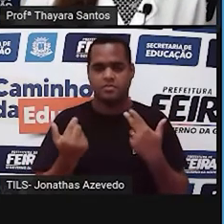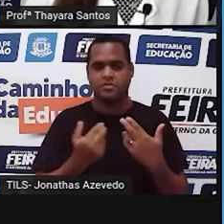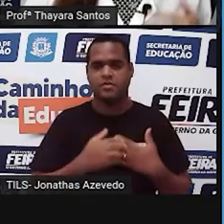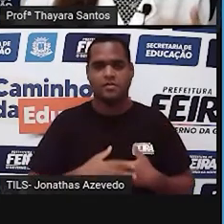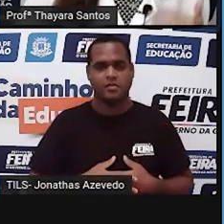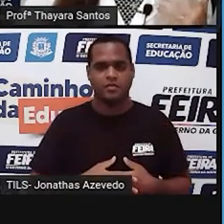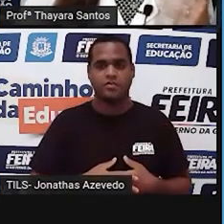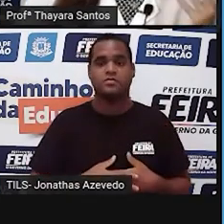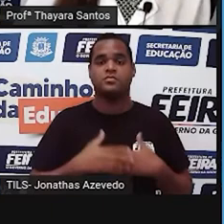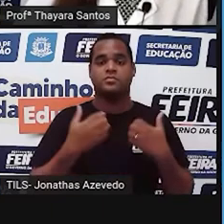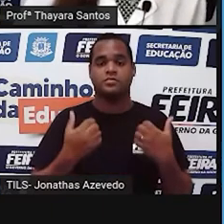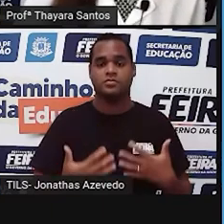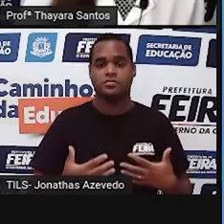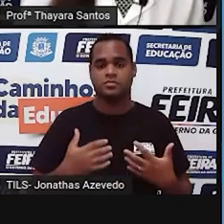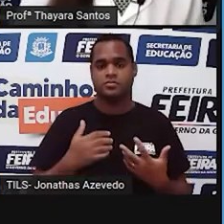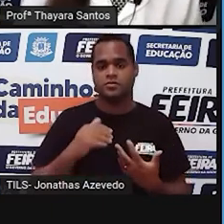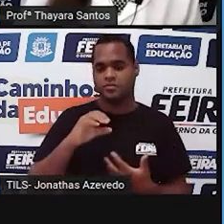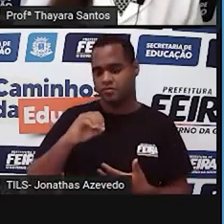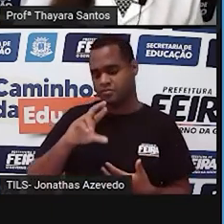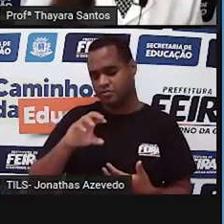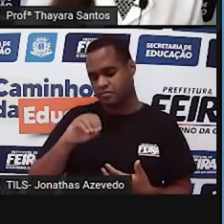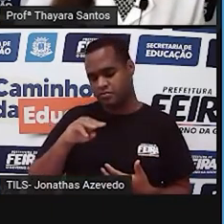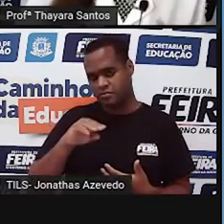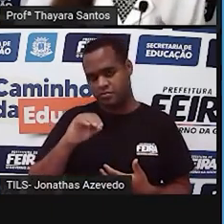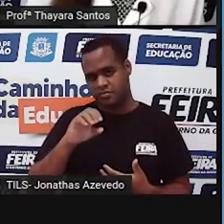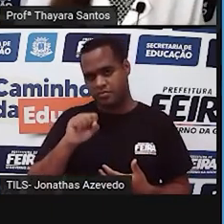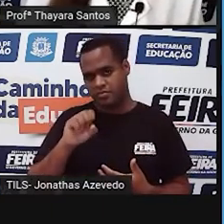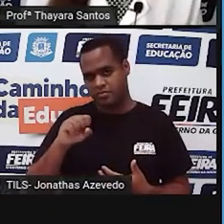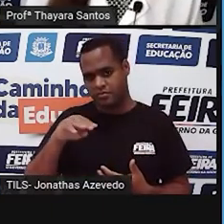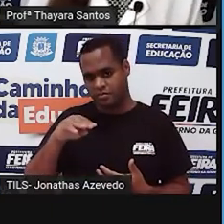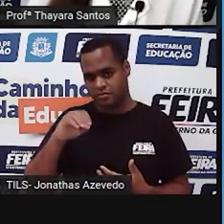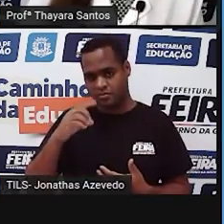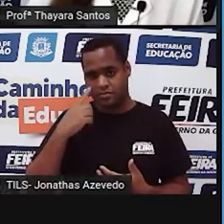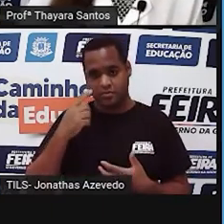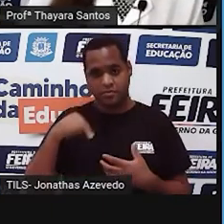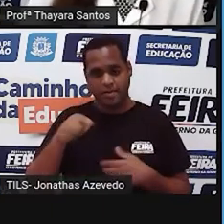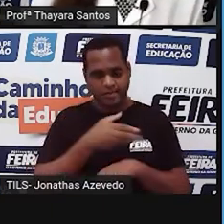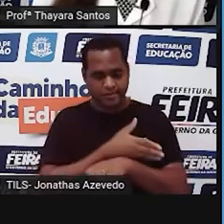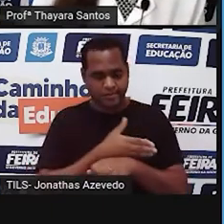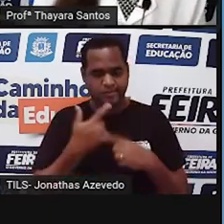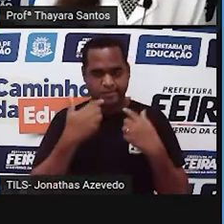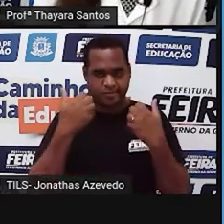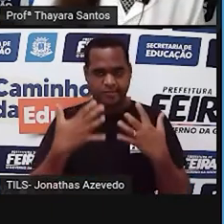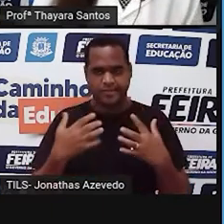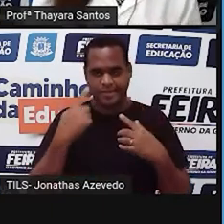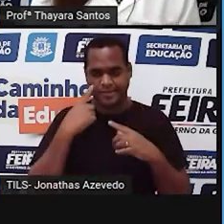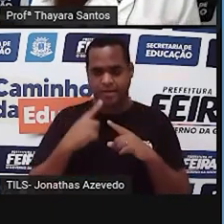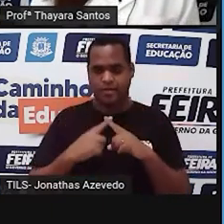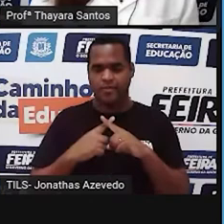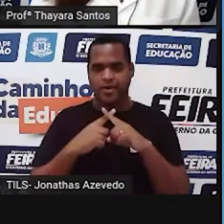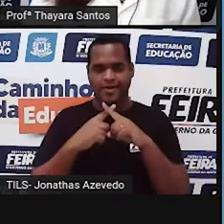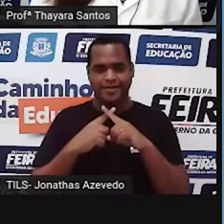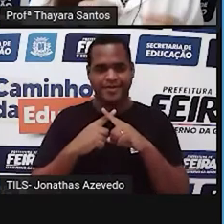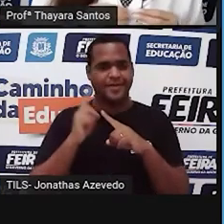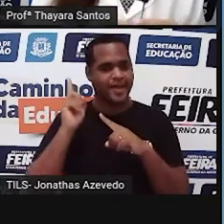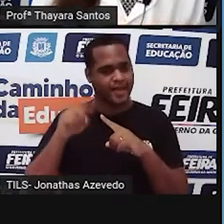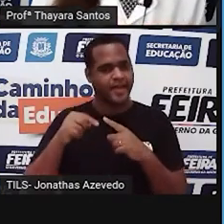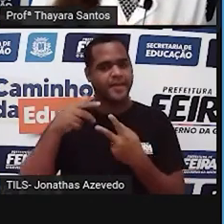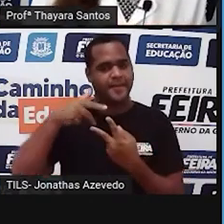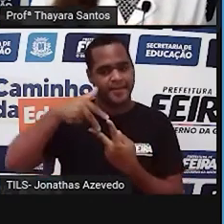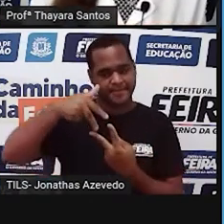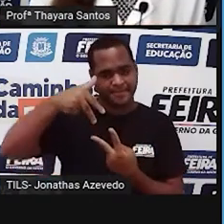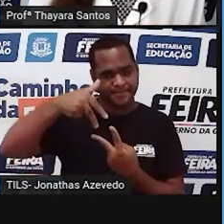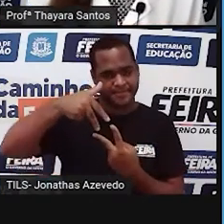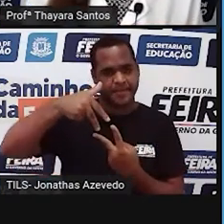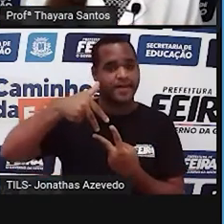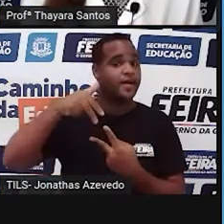E o que é o cromossomo? O cromossomo, a gente costuma dizer que é o maior nível de compactação do DNA. E é esse